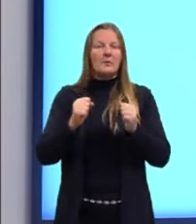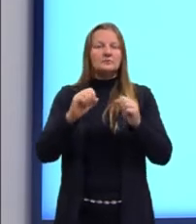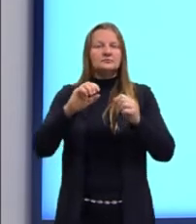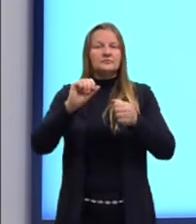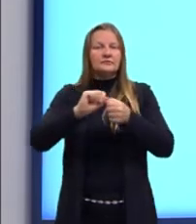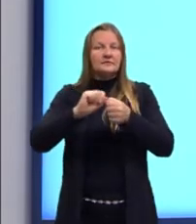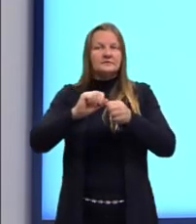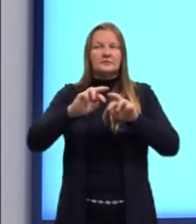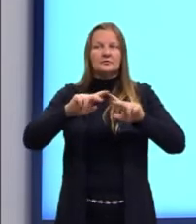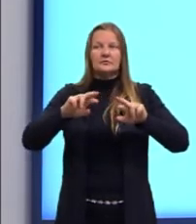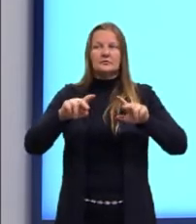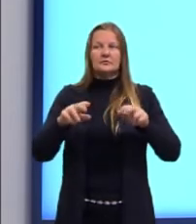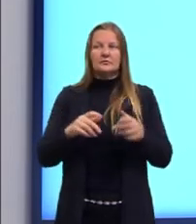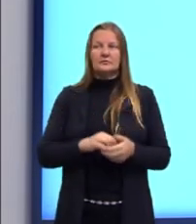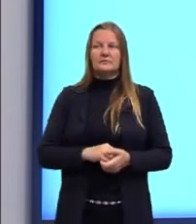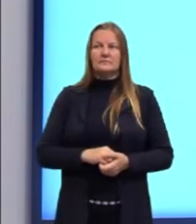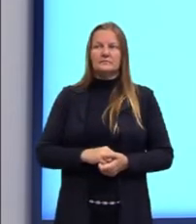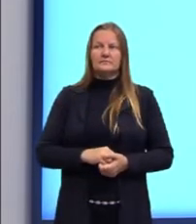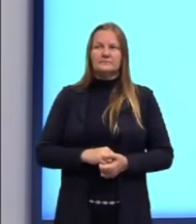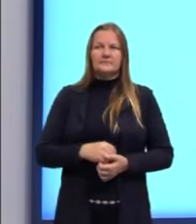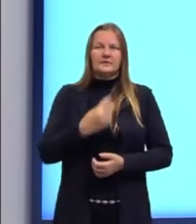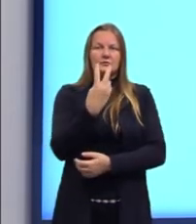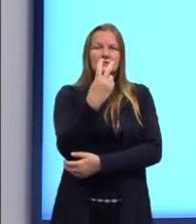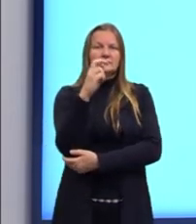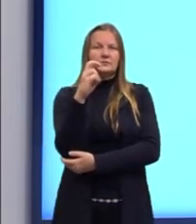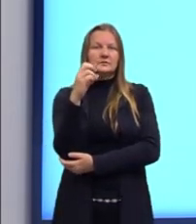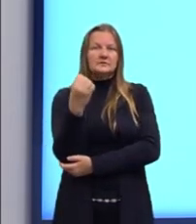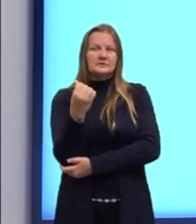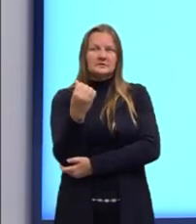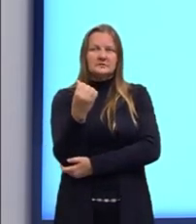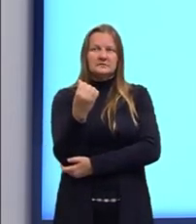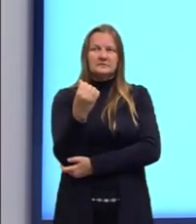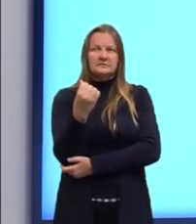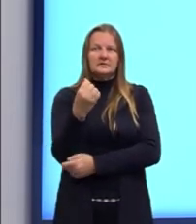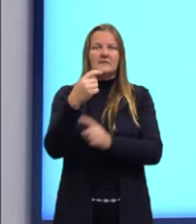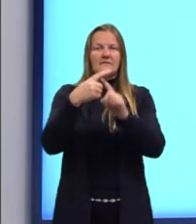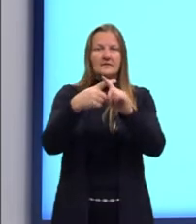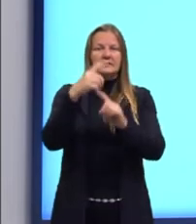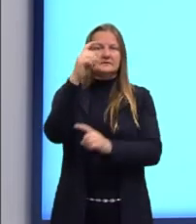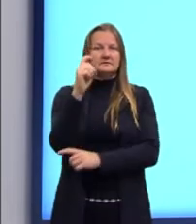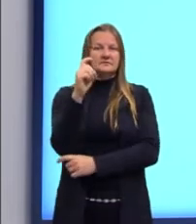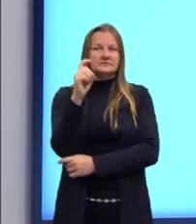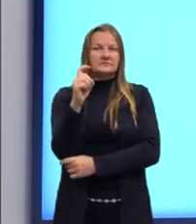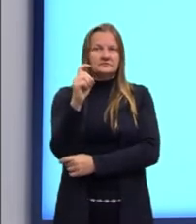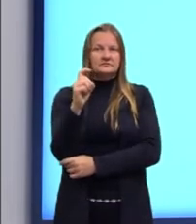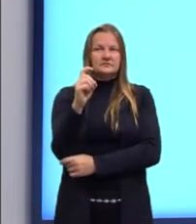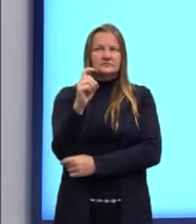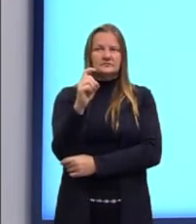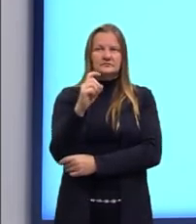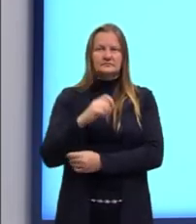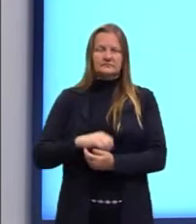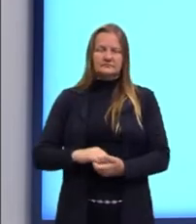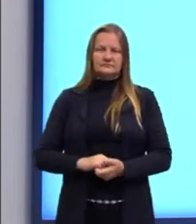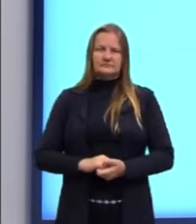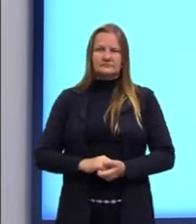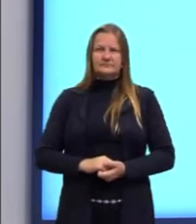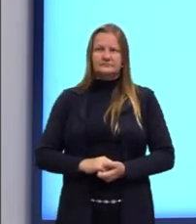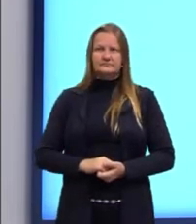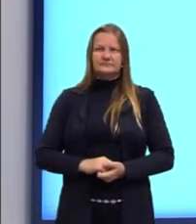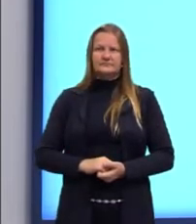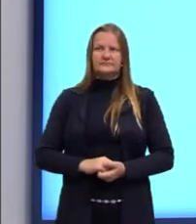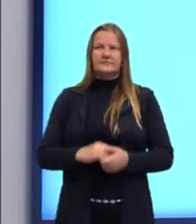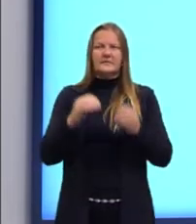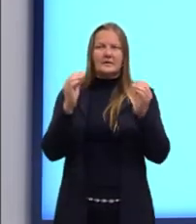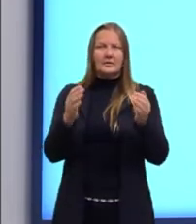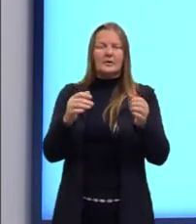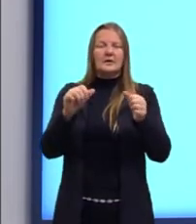elevado a 8 é igual a 256, que multiplica o X, a nossa variável. Agora